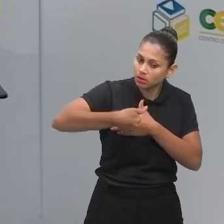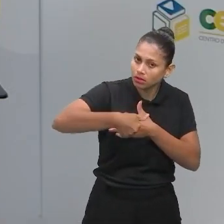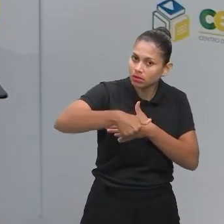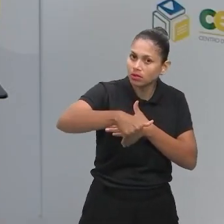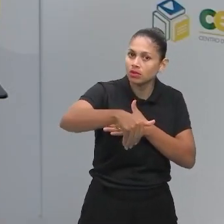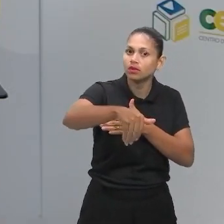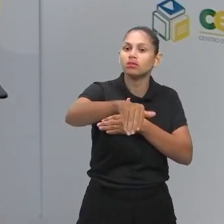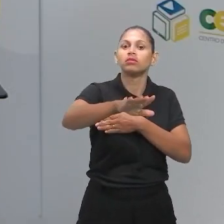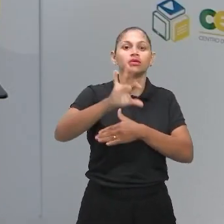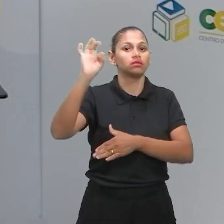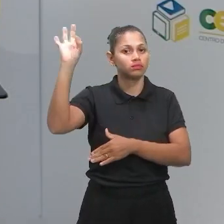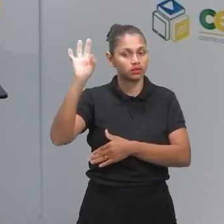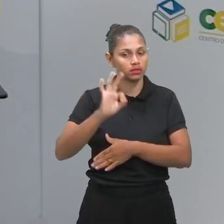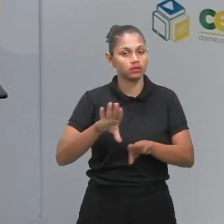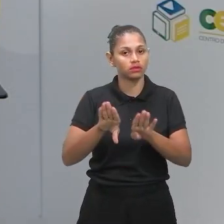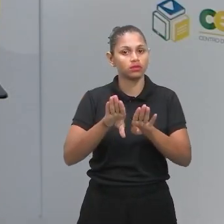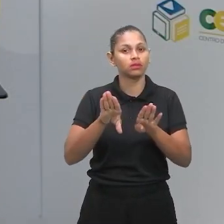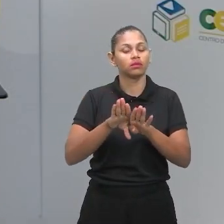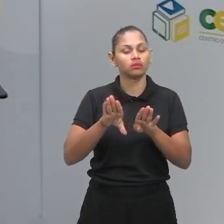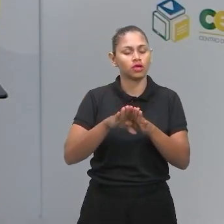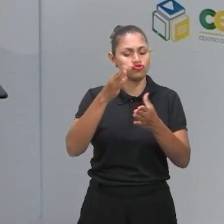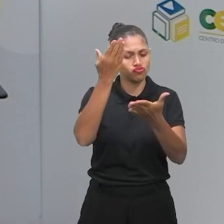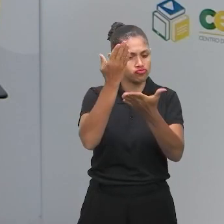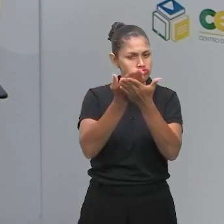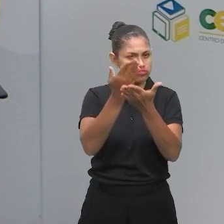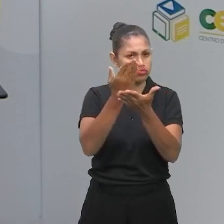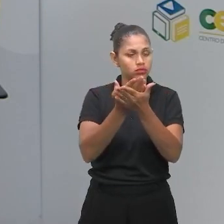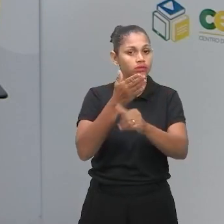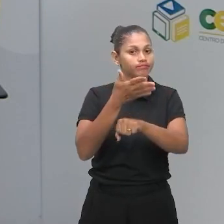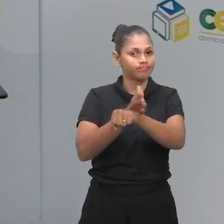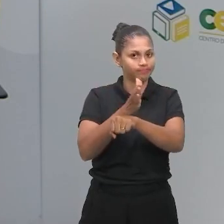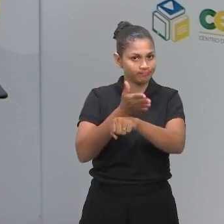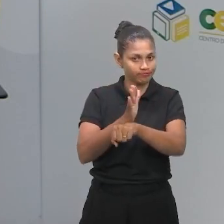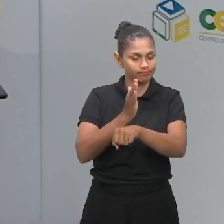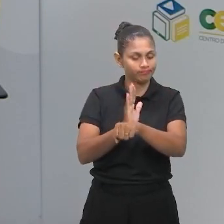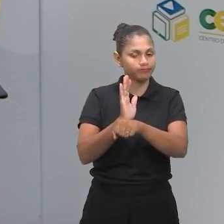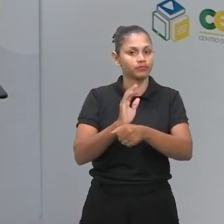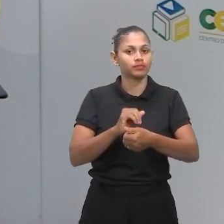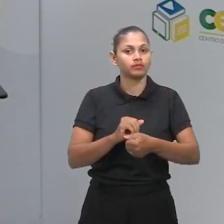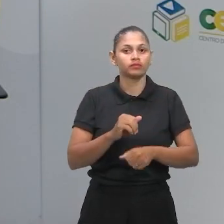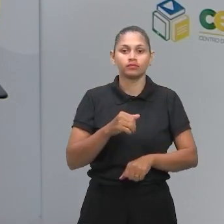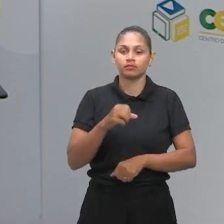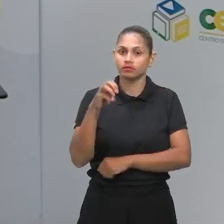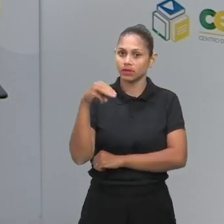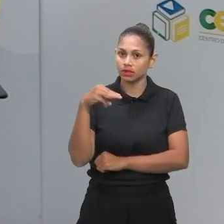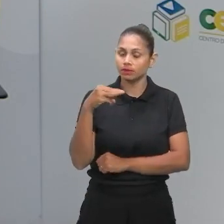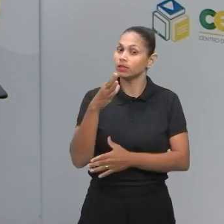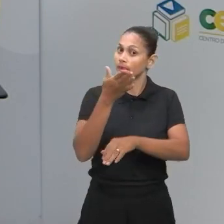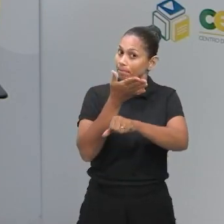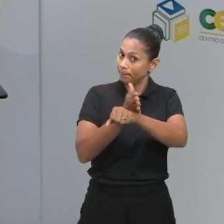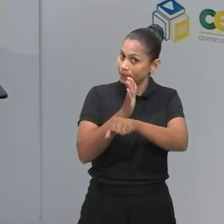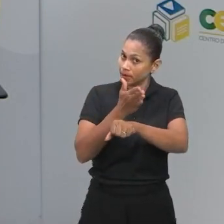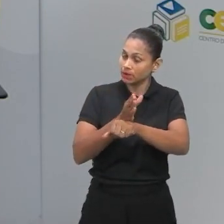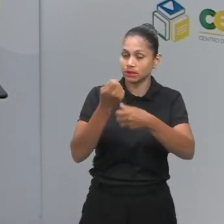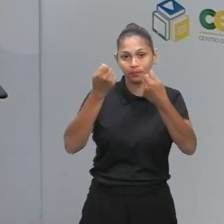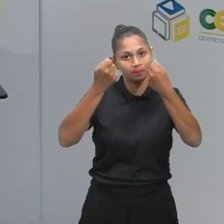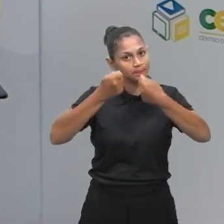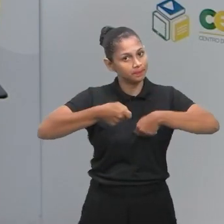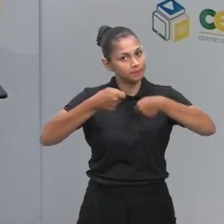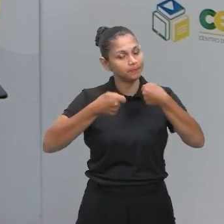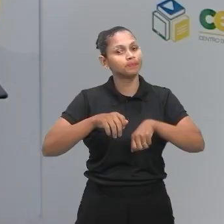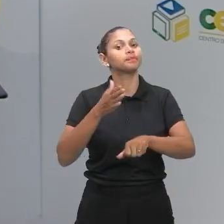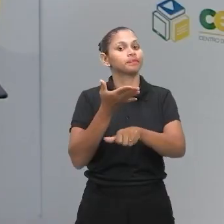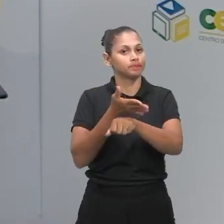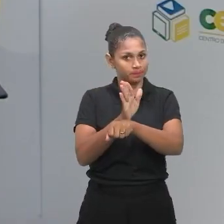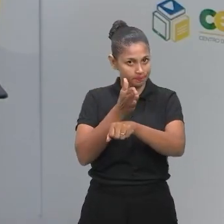e pegando aí uma base maior, praticando mais. Então, lembra, a matemática é prática. Então, vamos praticar. Continuando a